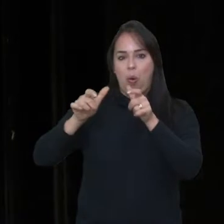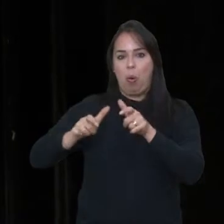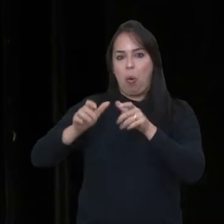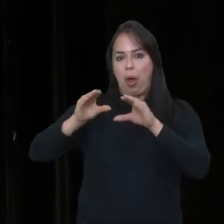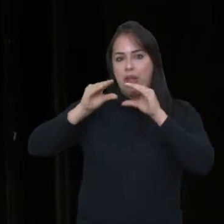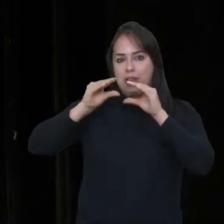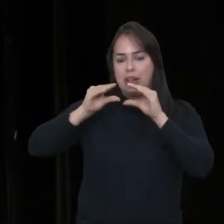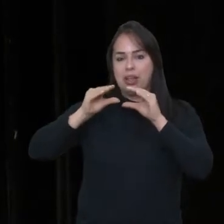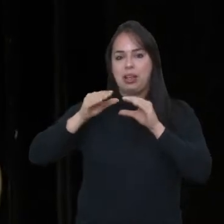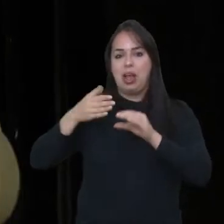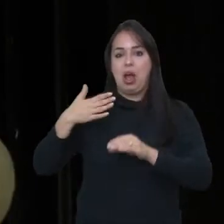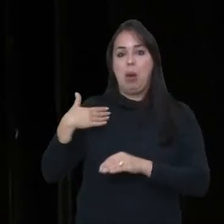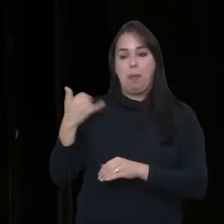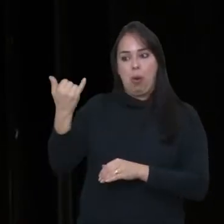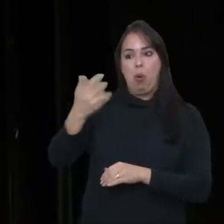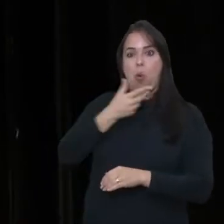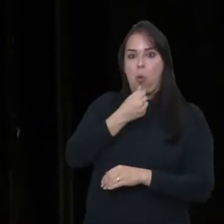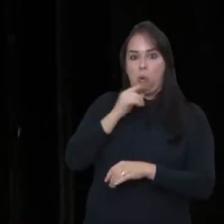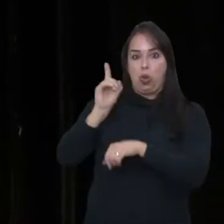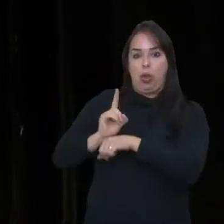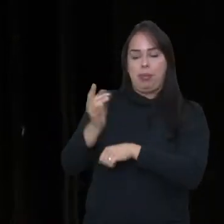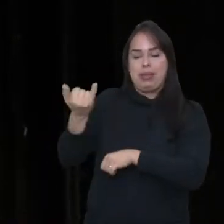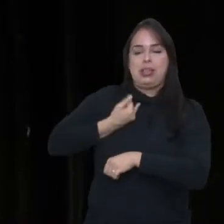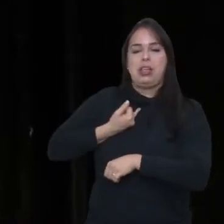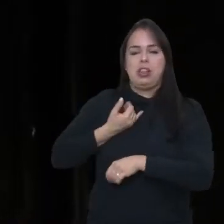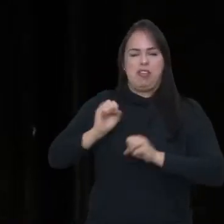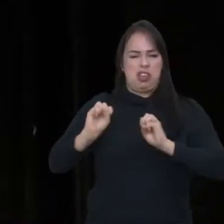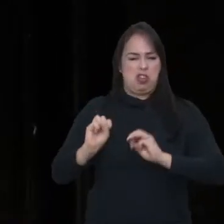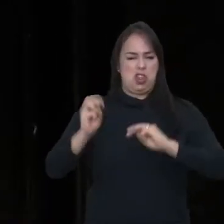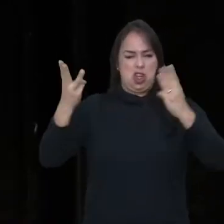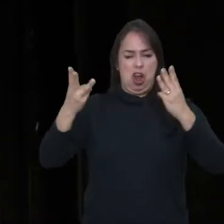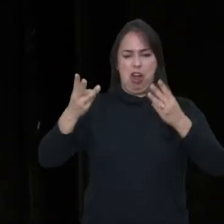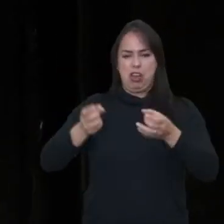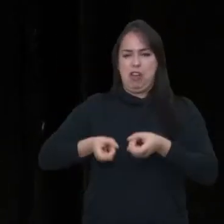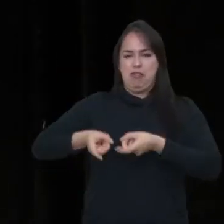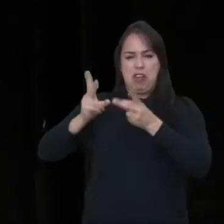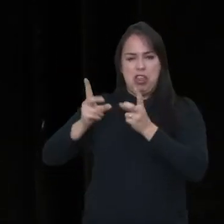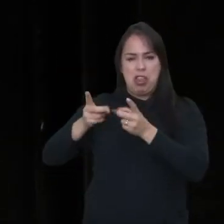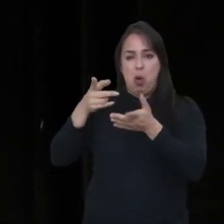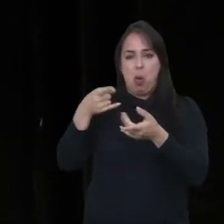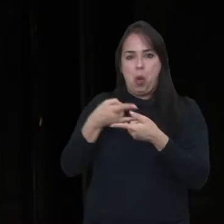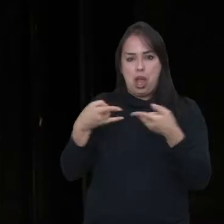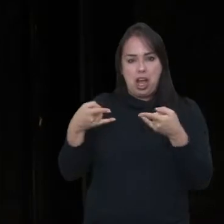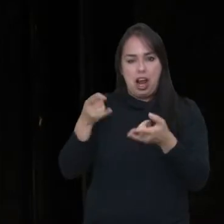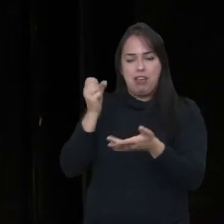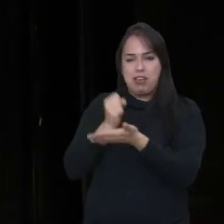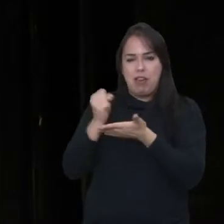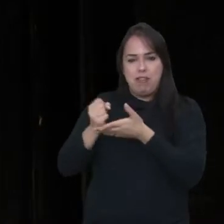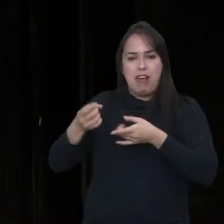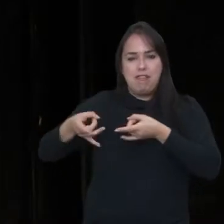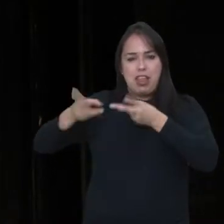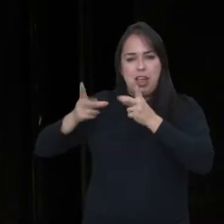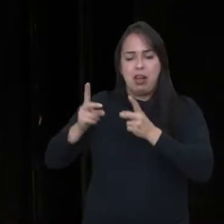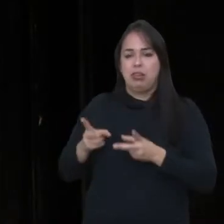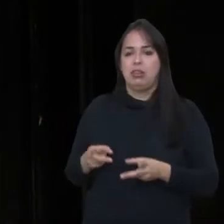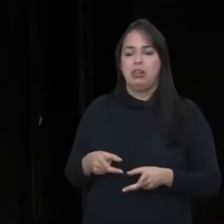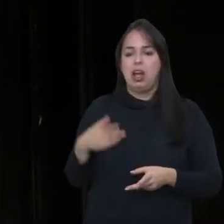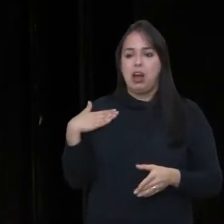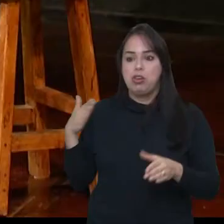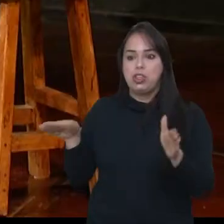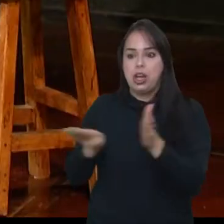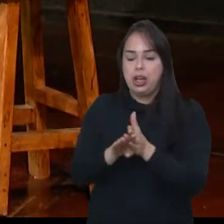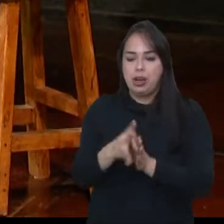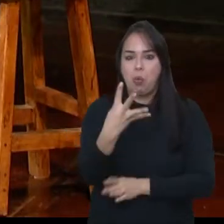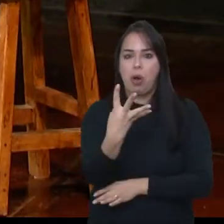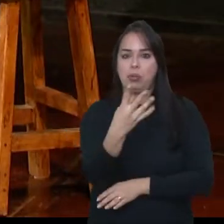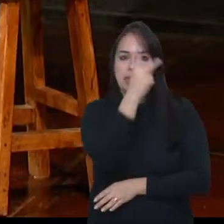o rapaz falou, não, vai ser um showzão, você vai ver só, a vendeu quase todos os ingressos, chegou lá, tinha quatro pessoas na plateia,